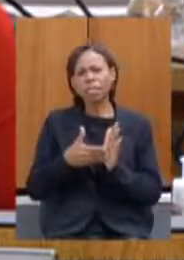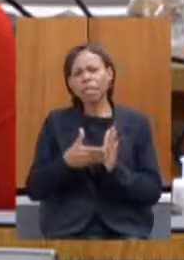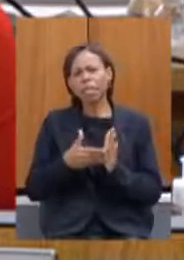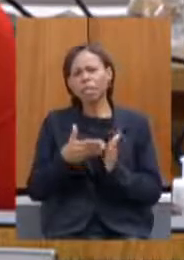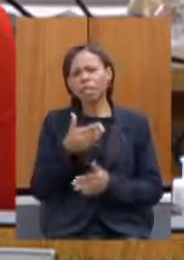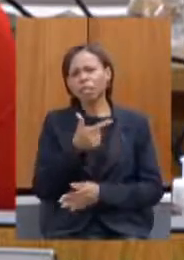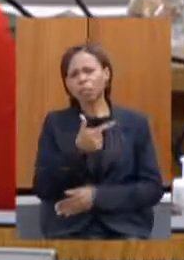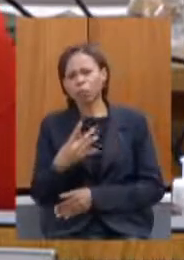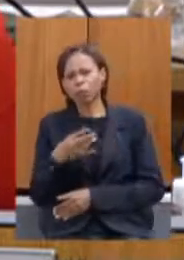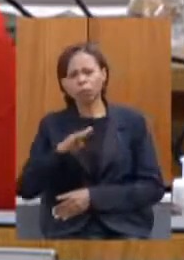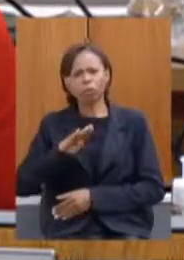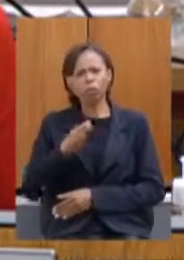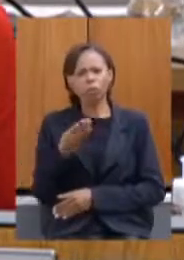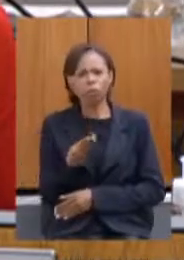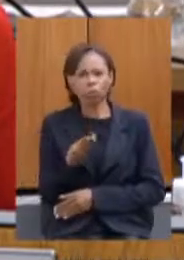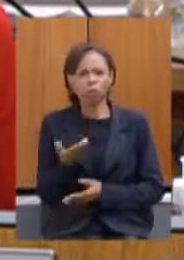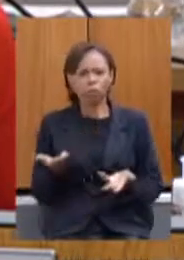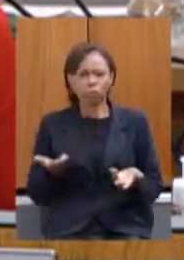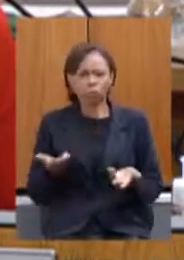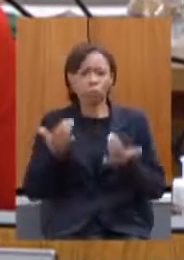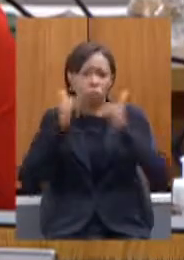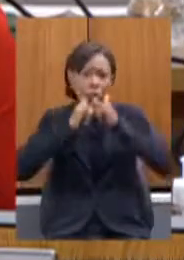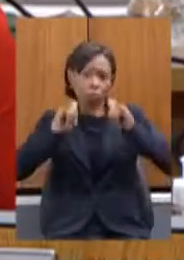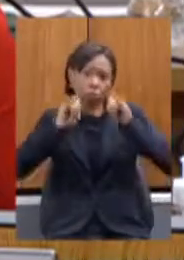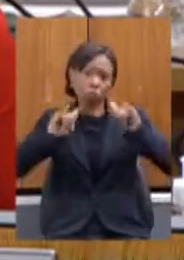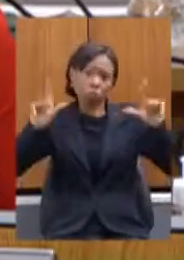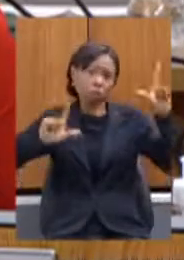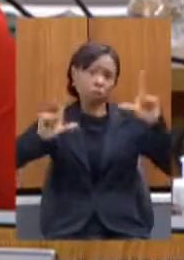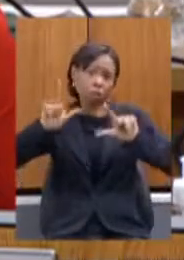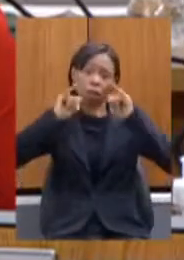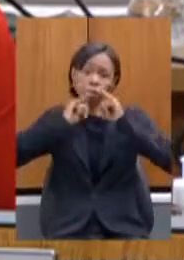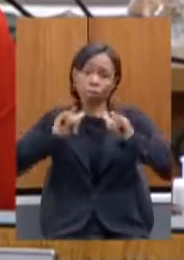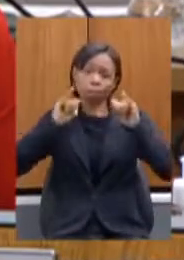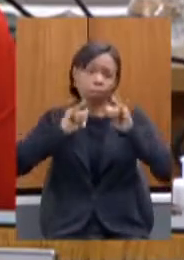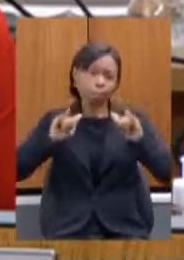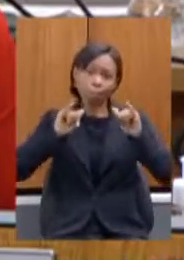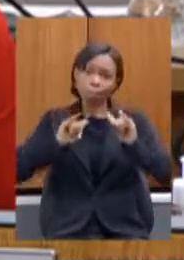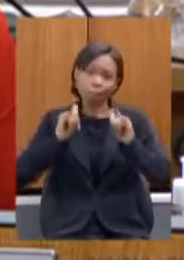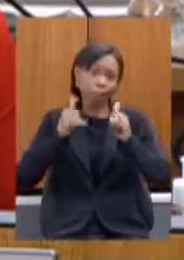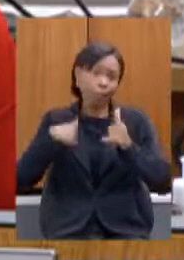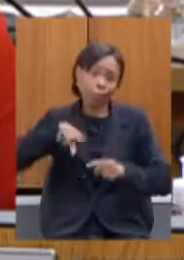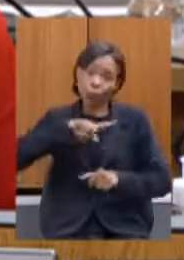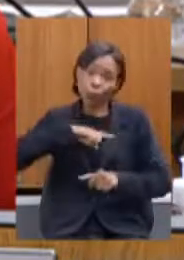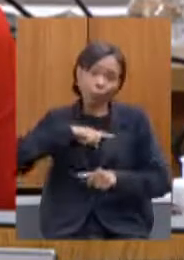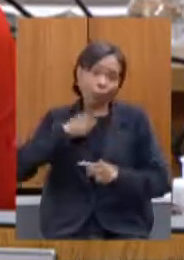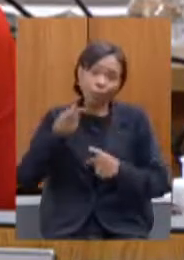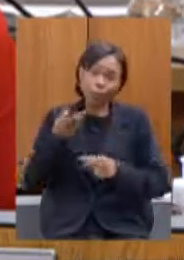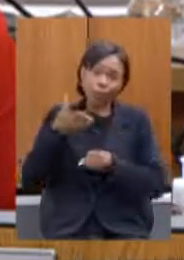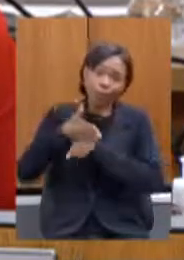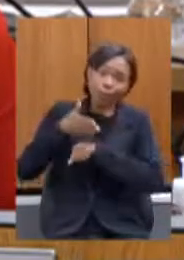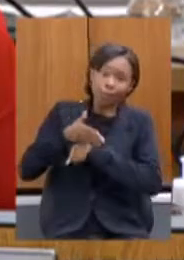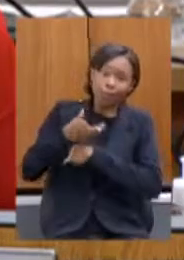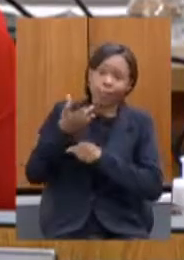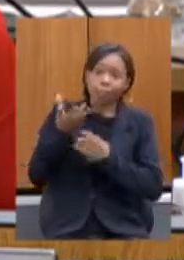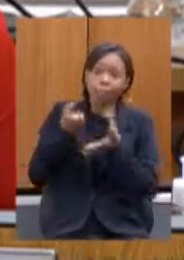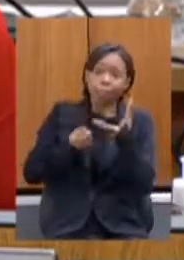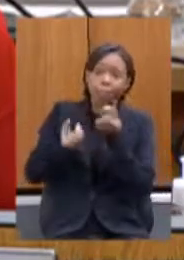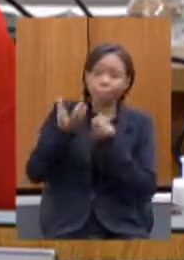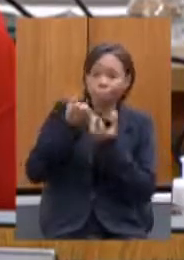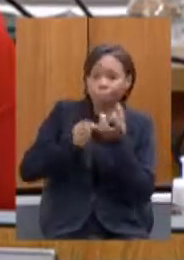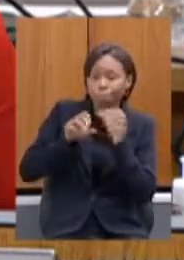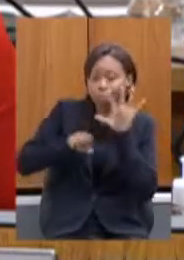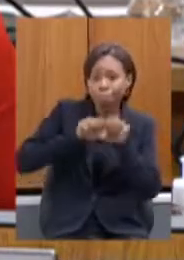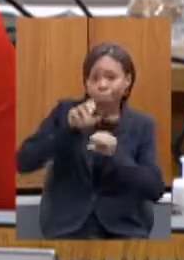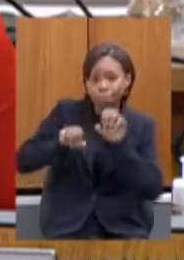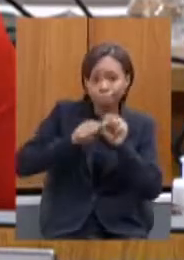notícias que estão na imprensa e lamentavelmente continua sendo a única forma de termos acesso às informações porque nem